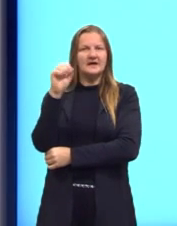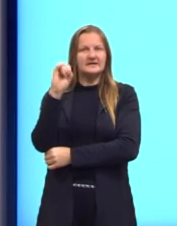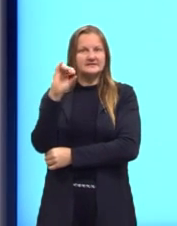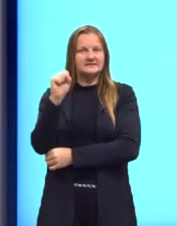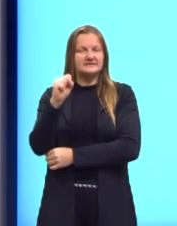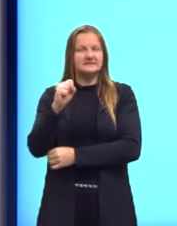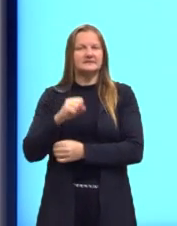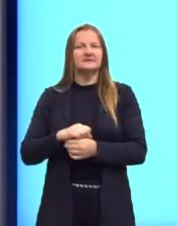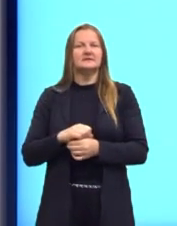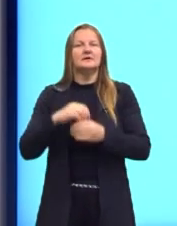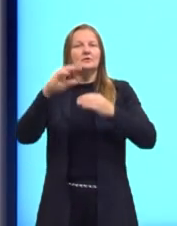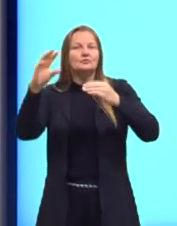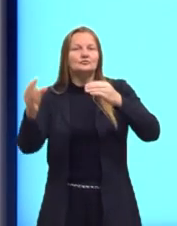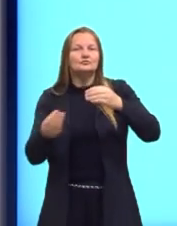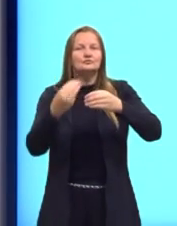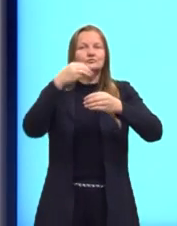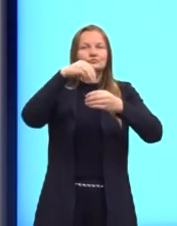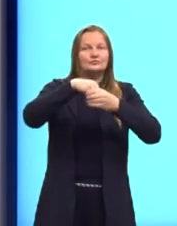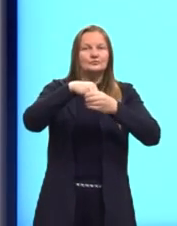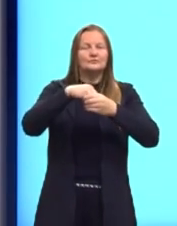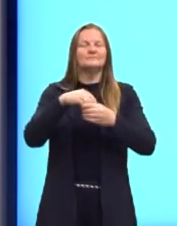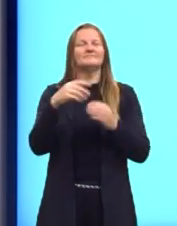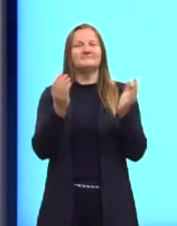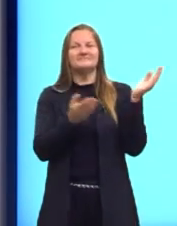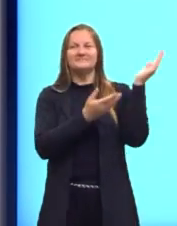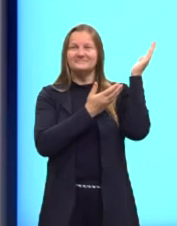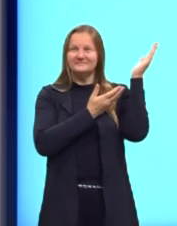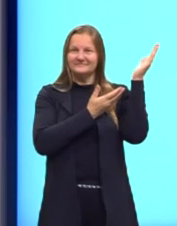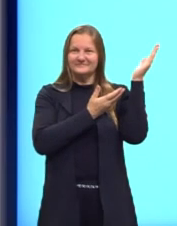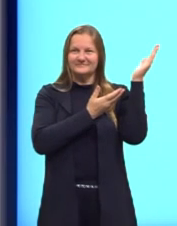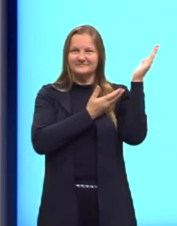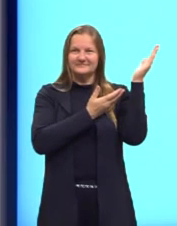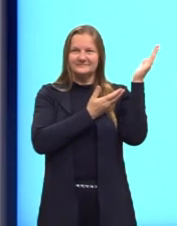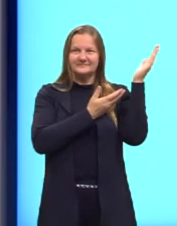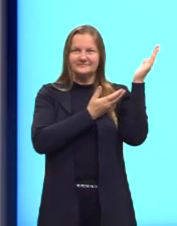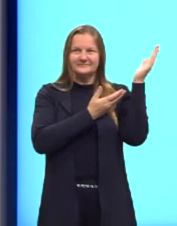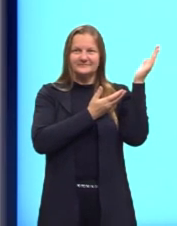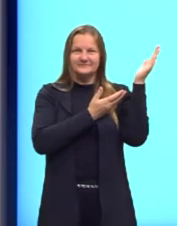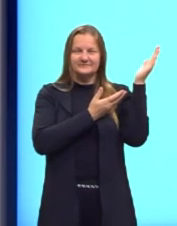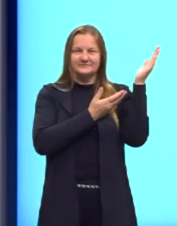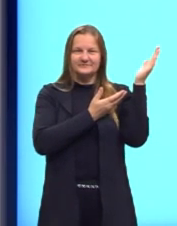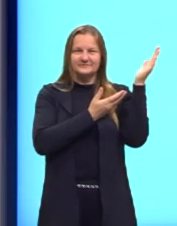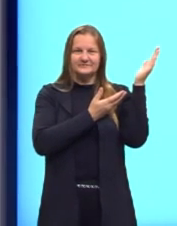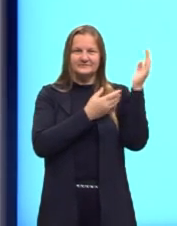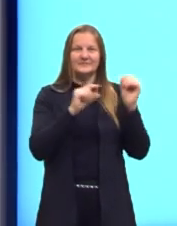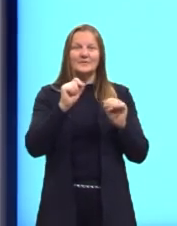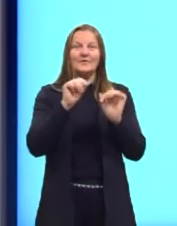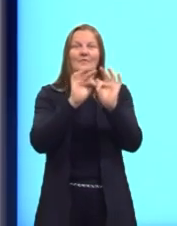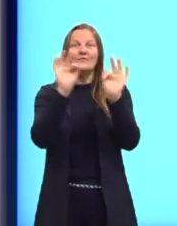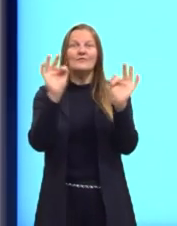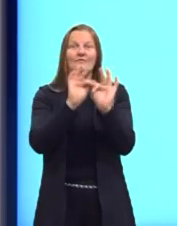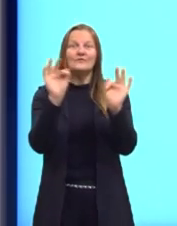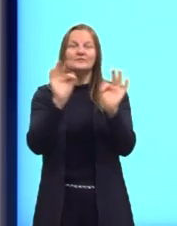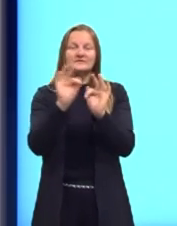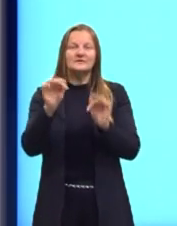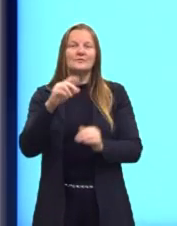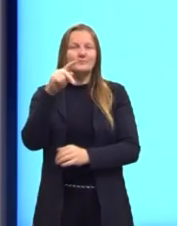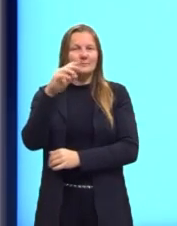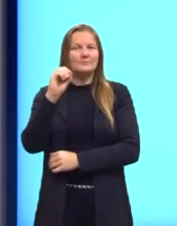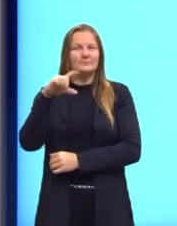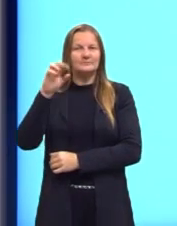afim, ela faz parte aí das funções polinomiais. Então uma função é chamada de função